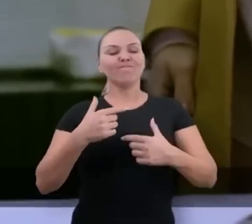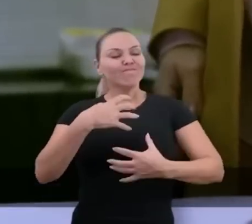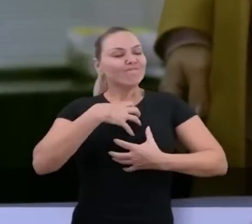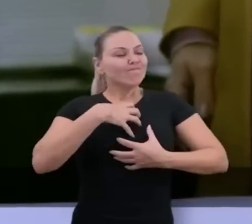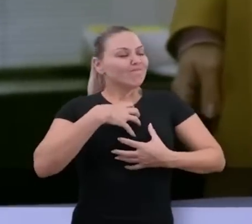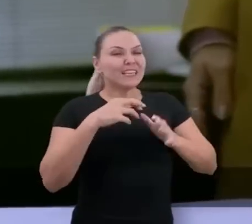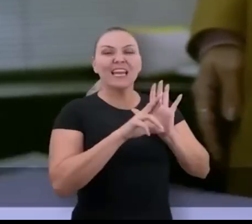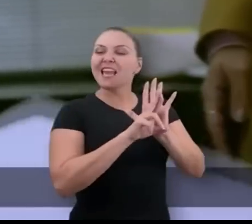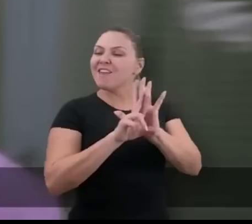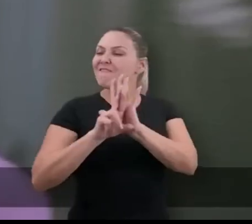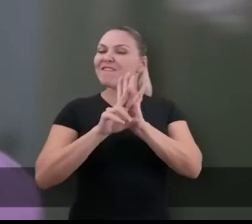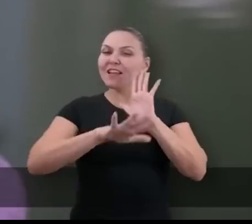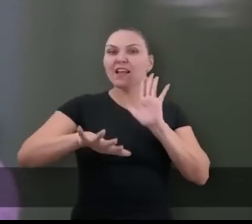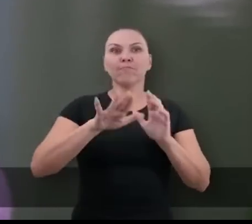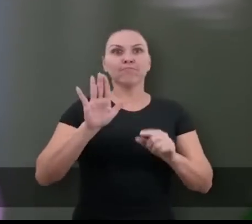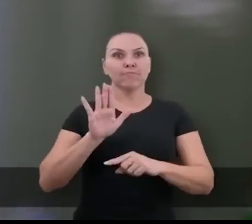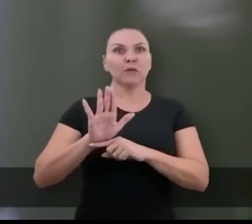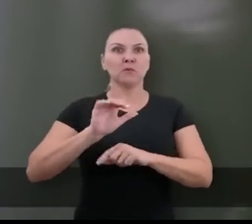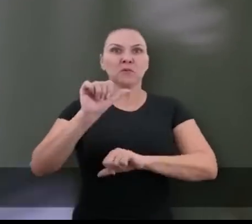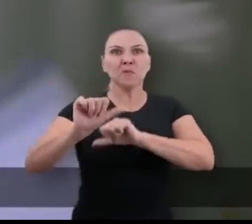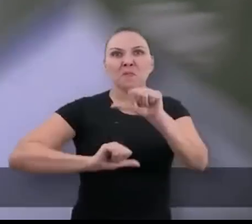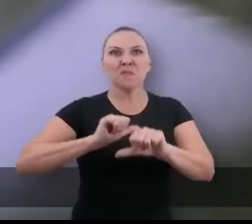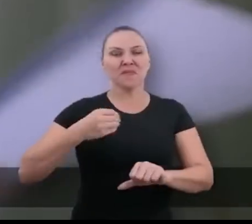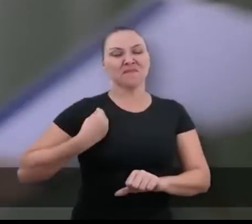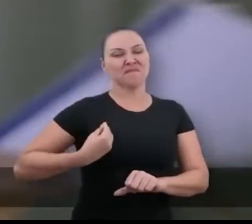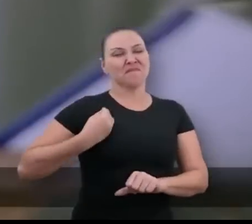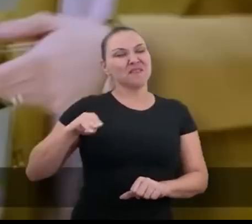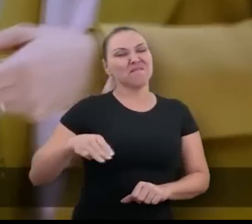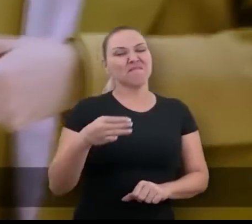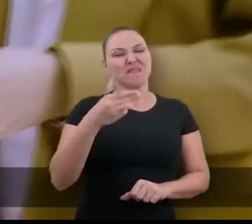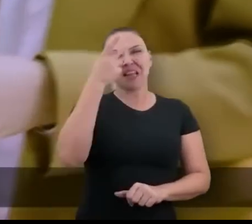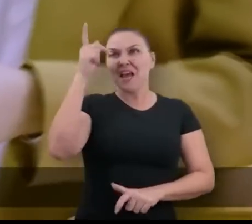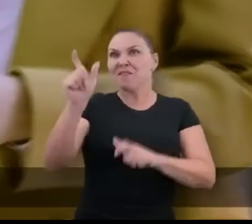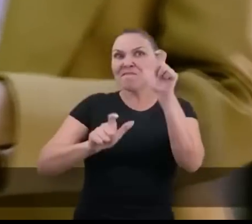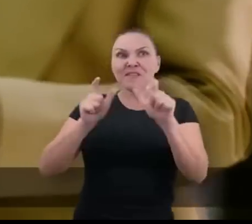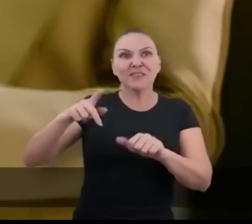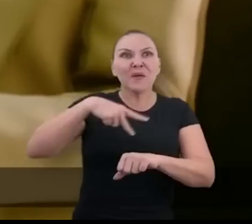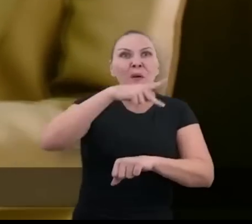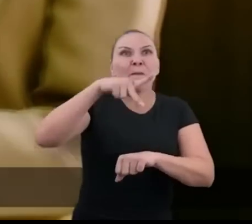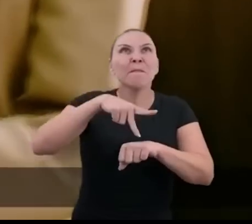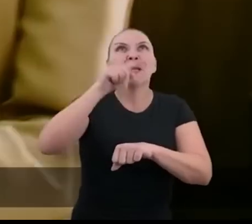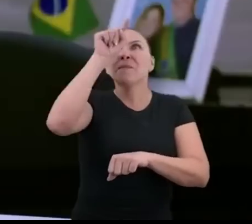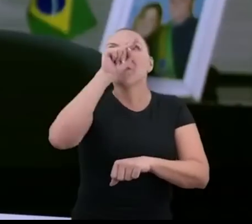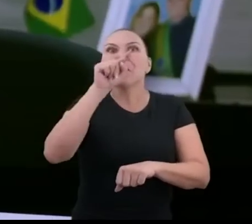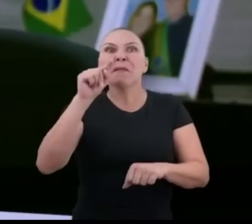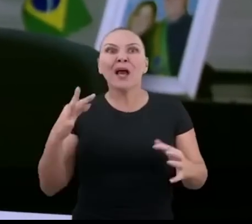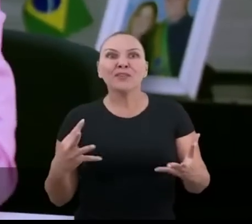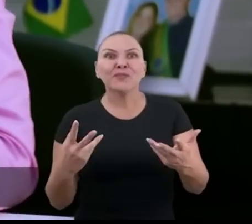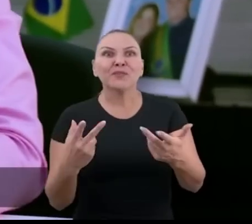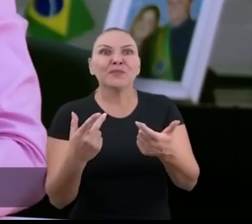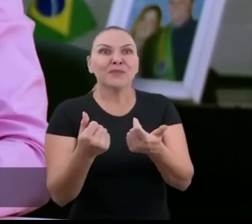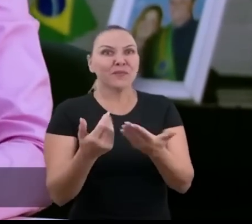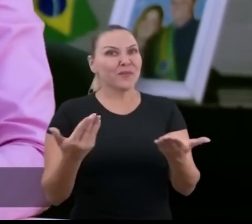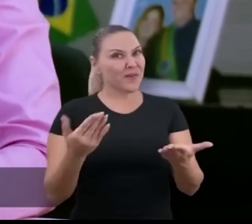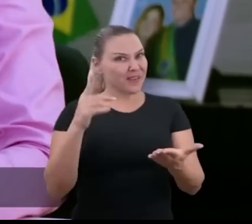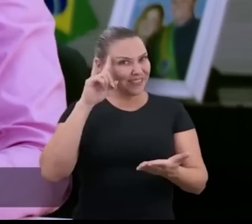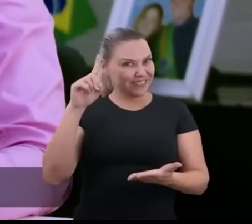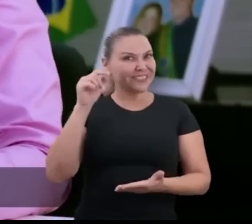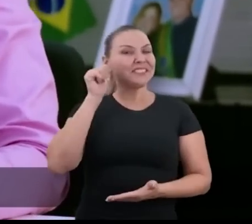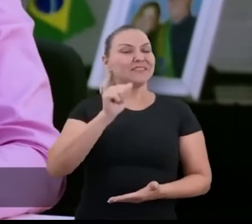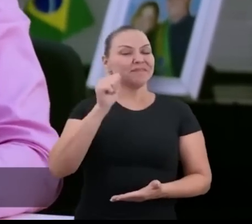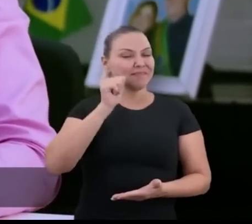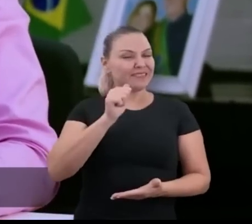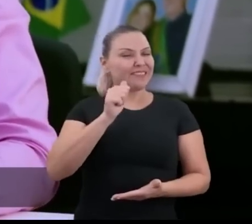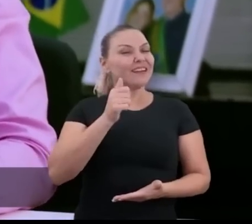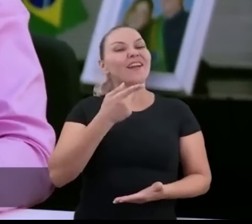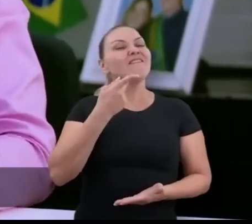inspiram e ajudam a mudar a vida de milhares de pessoas por todo o nosso país. Neste Dia